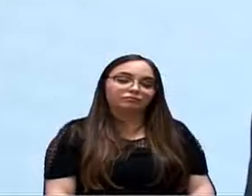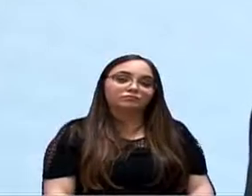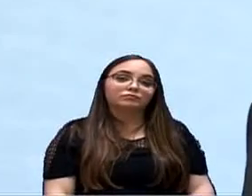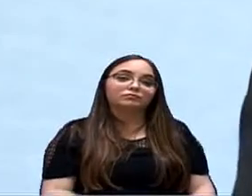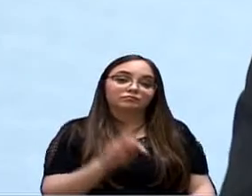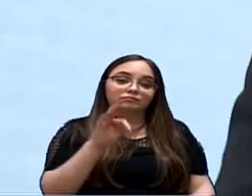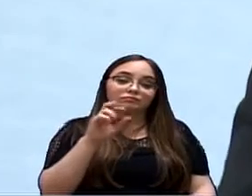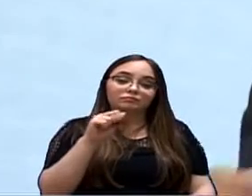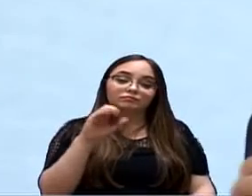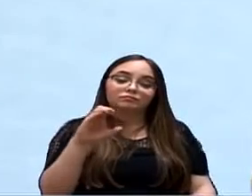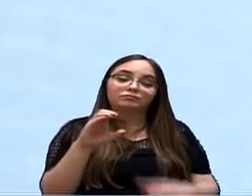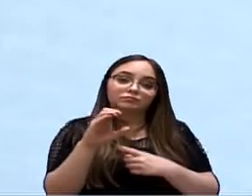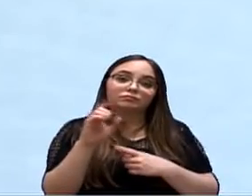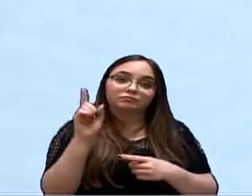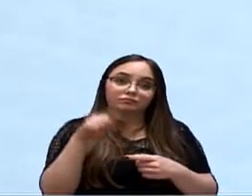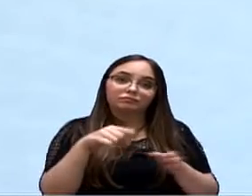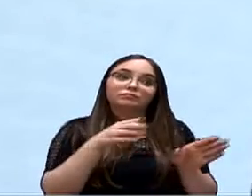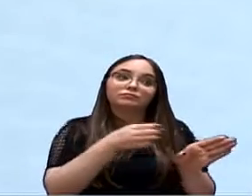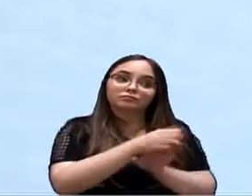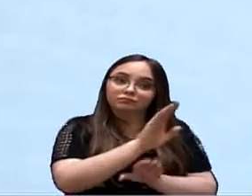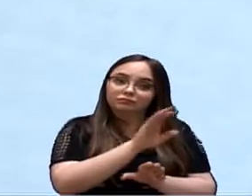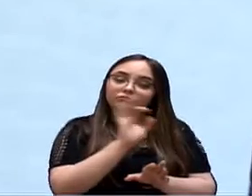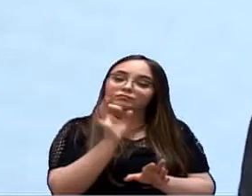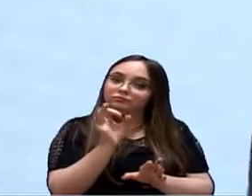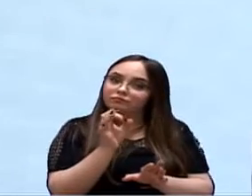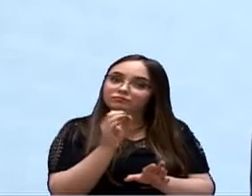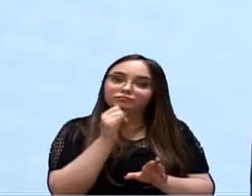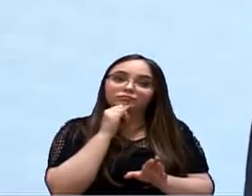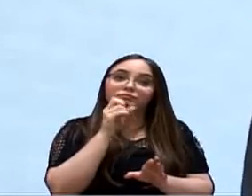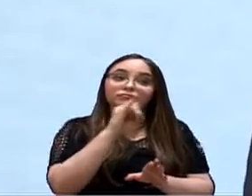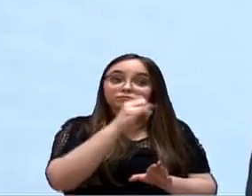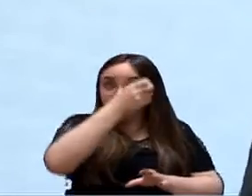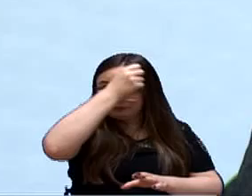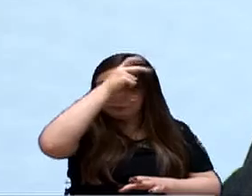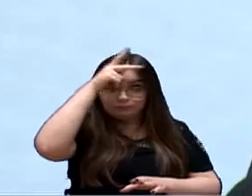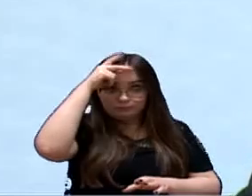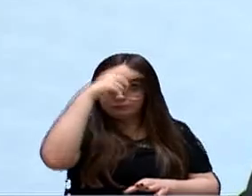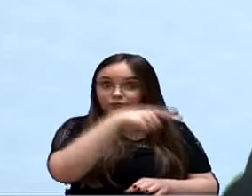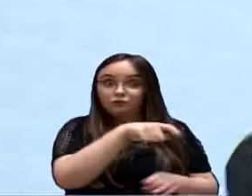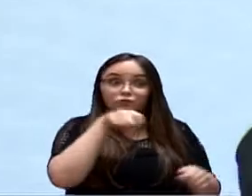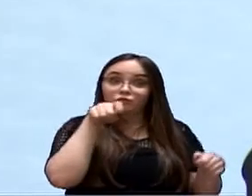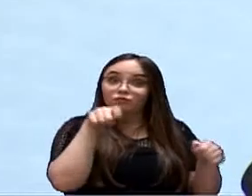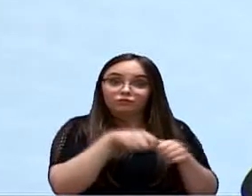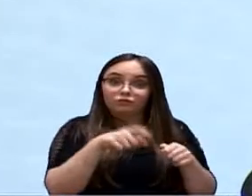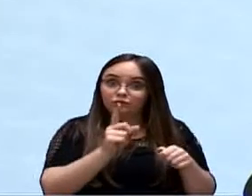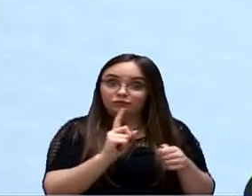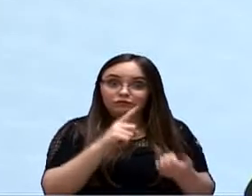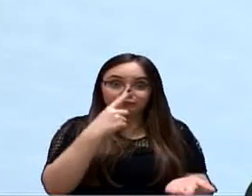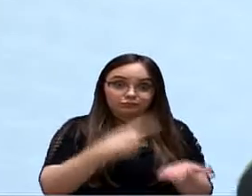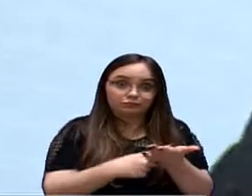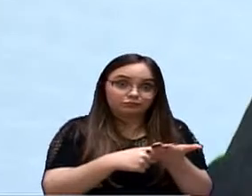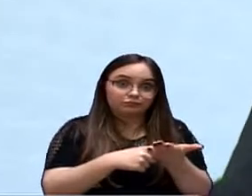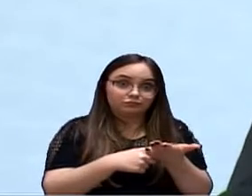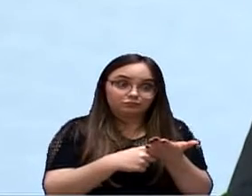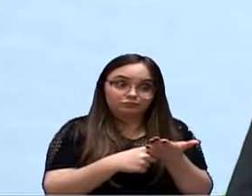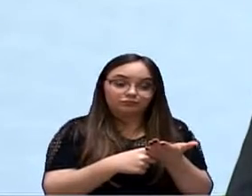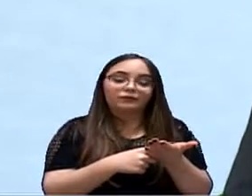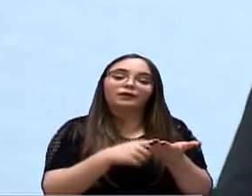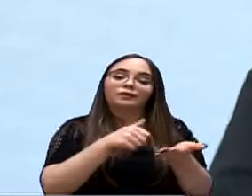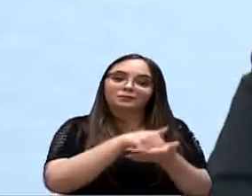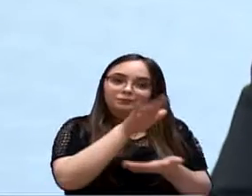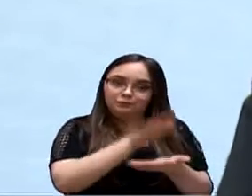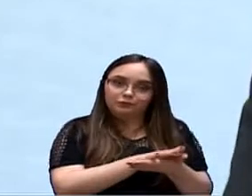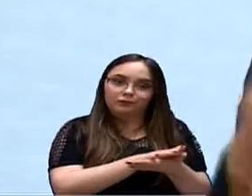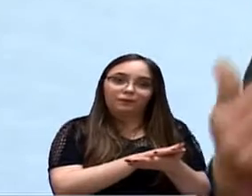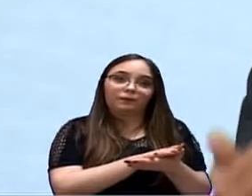É, o TAC, ele é uma advertência no sentido, se o prefeito não atender o acordo que foi estabelecido, tem uma multa.